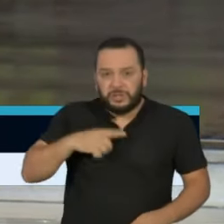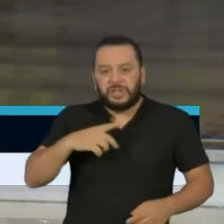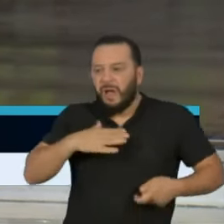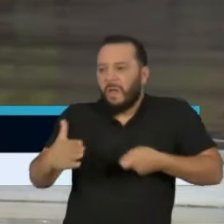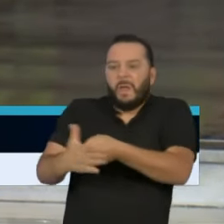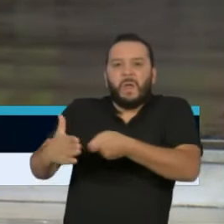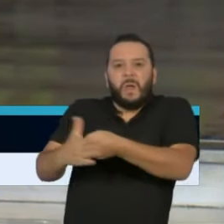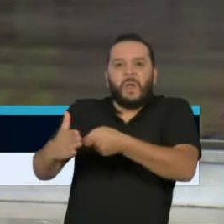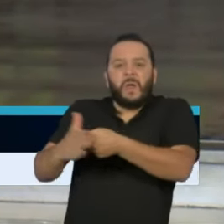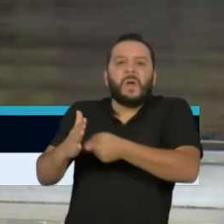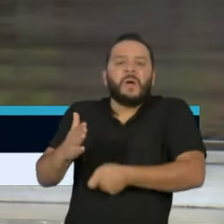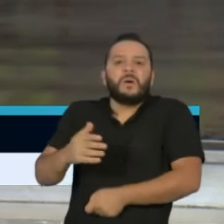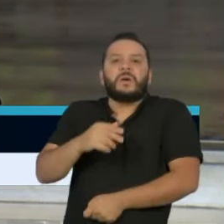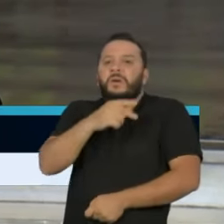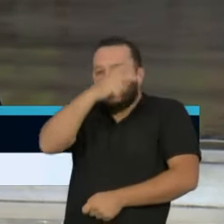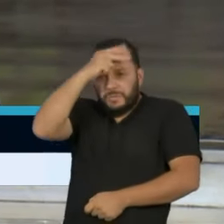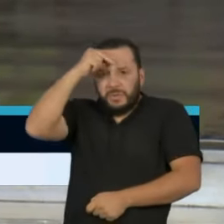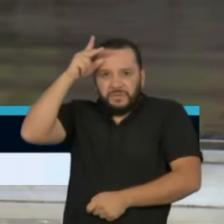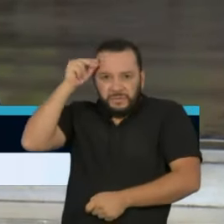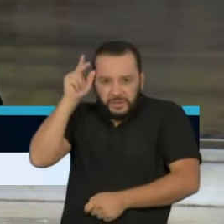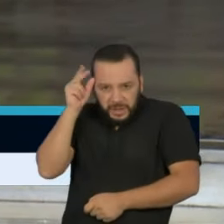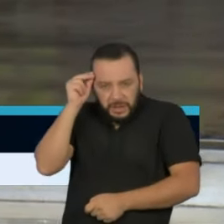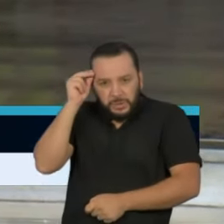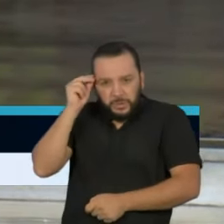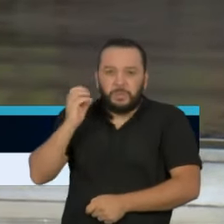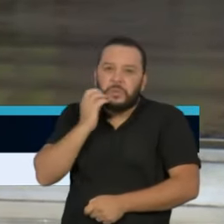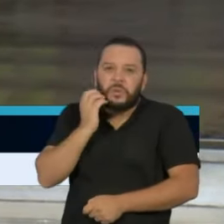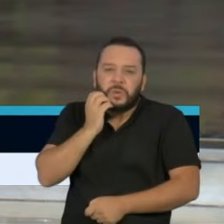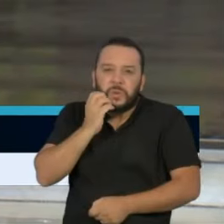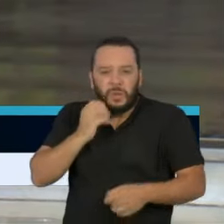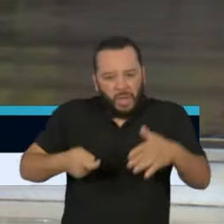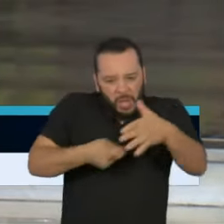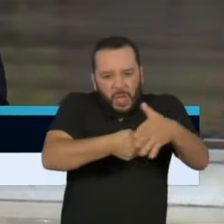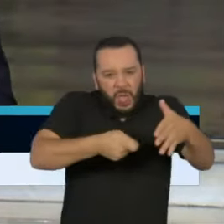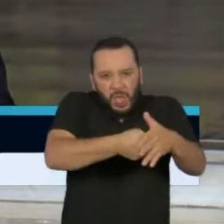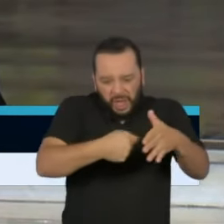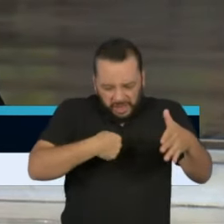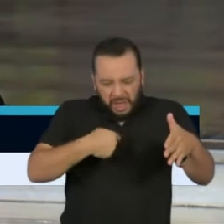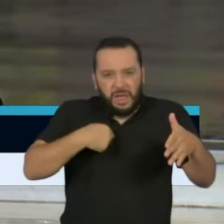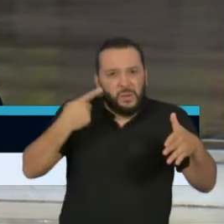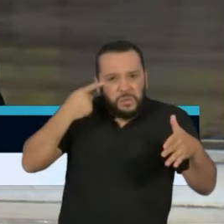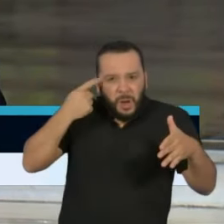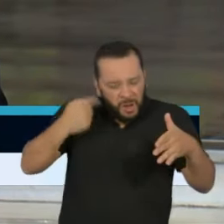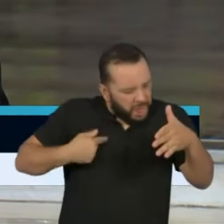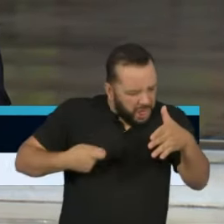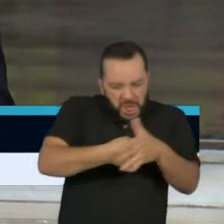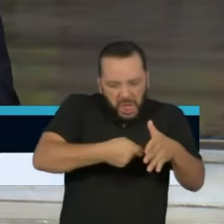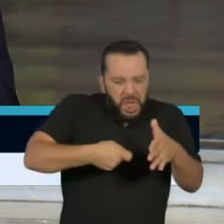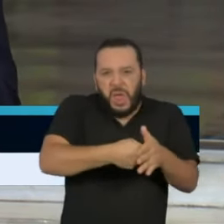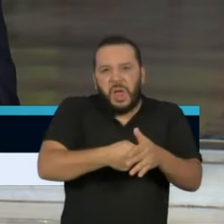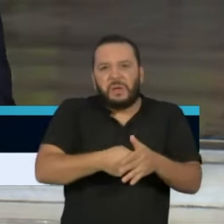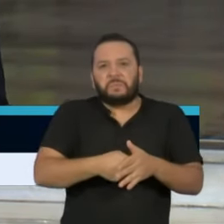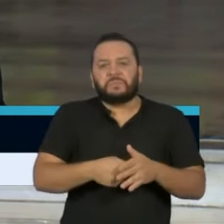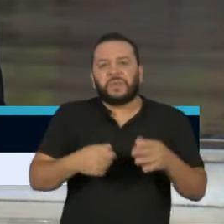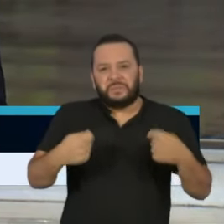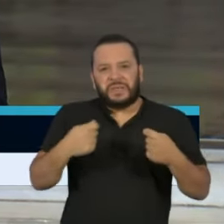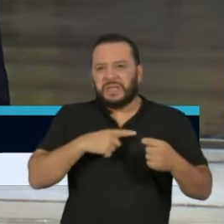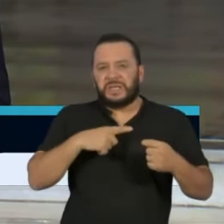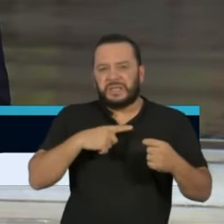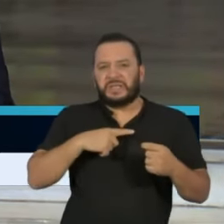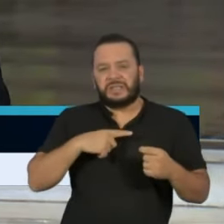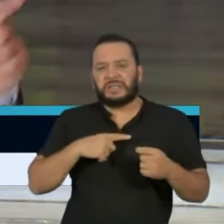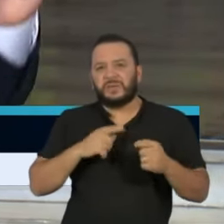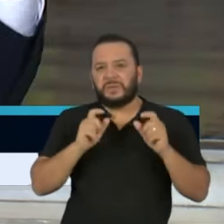aqueles que me pressionam por WhatsApp, por telefonemas e por cartas, para que possamos agir contra os